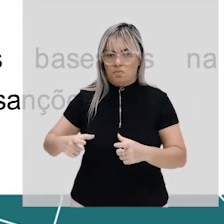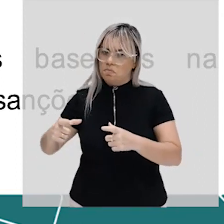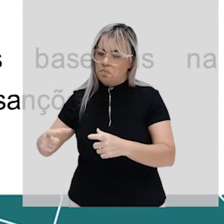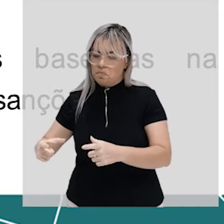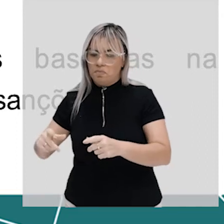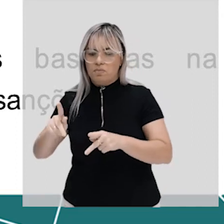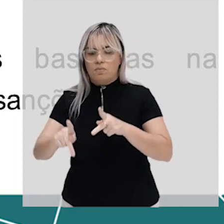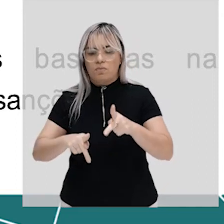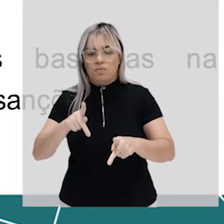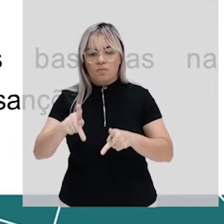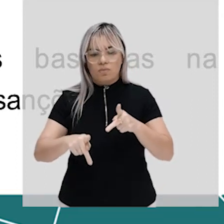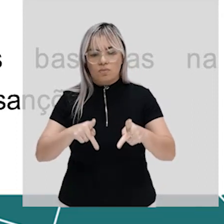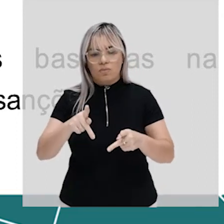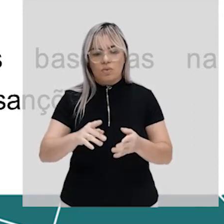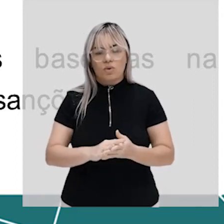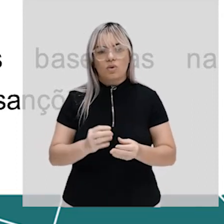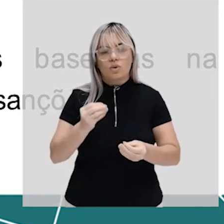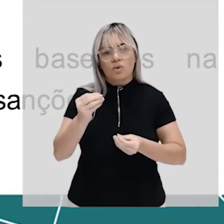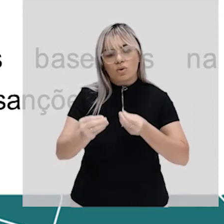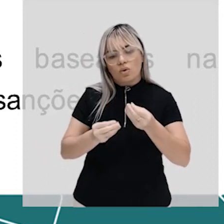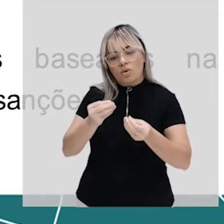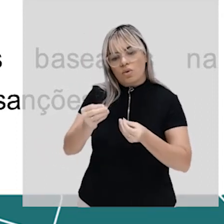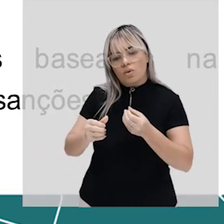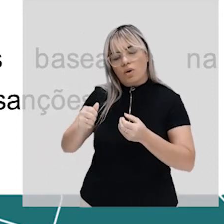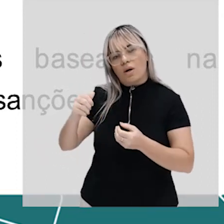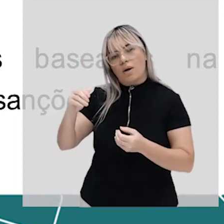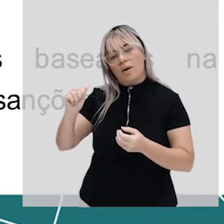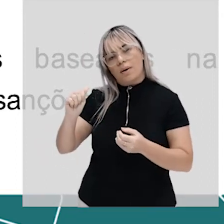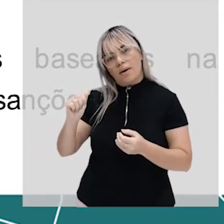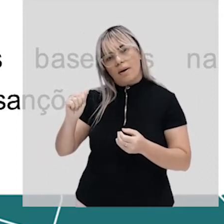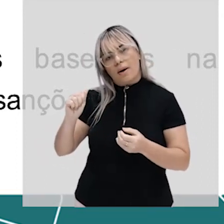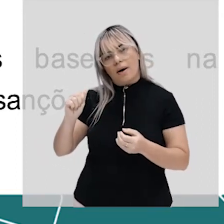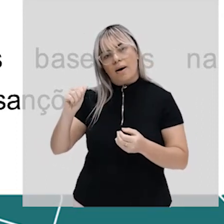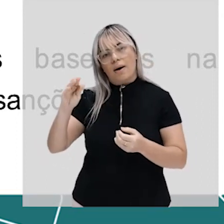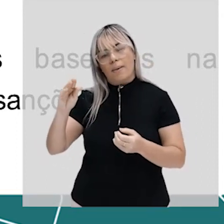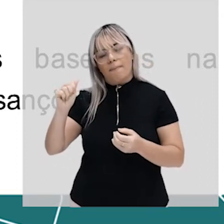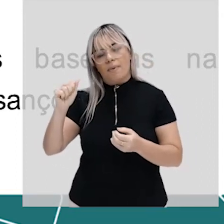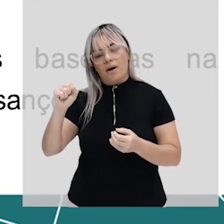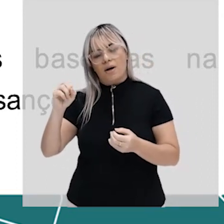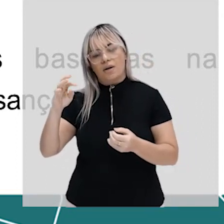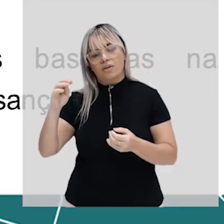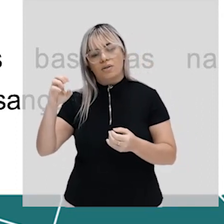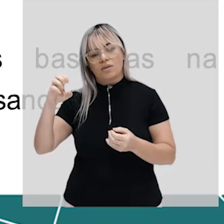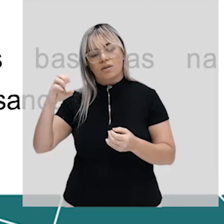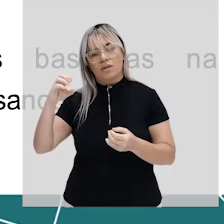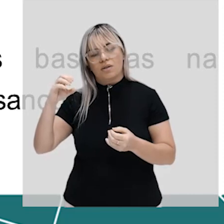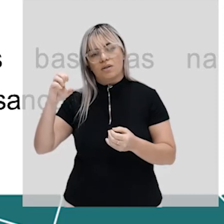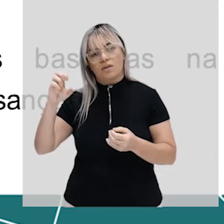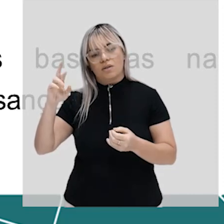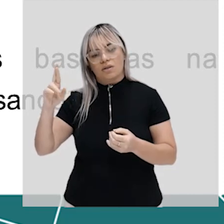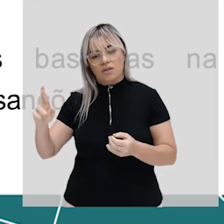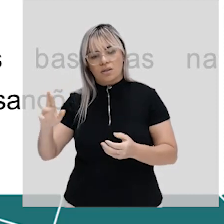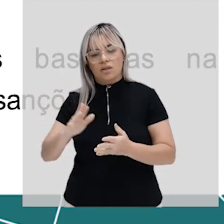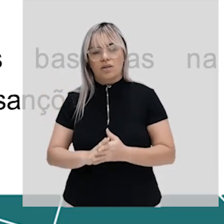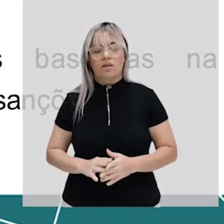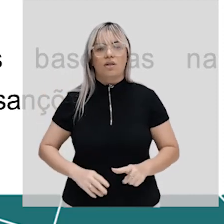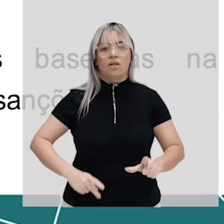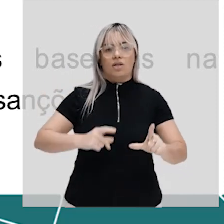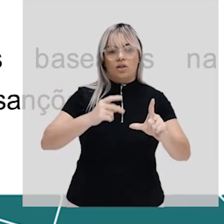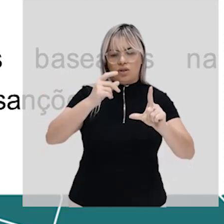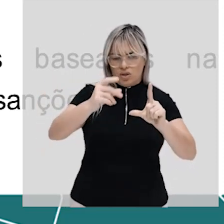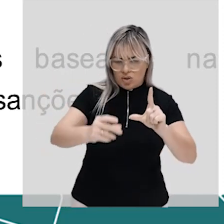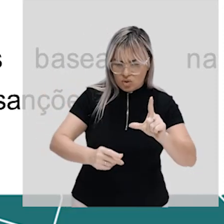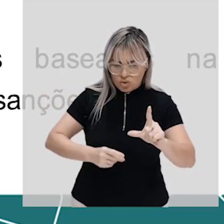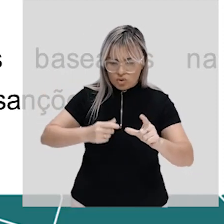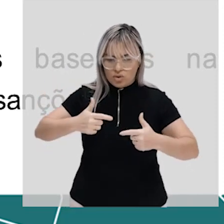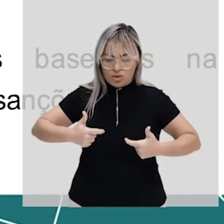no quesito abastecimento logística e guerras então a gente sabe que a história antiga é uma história muito marcada por guerras por